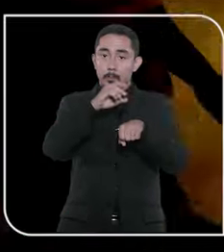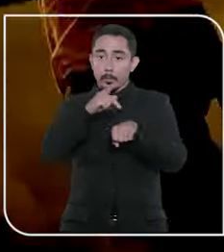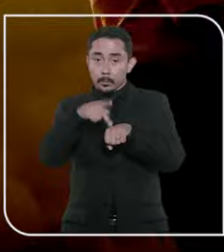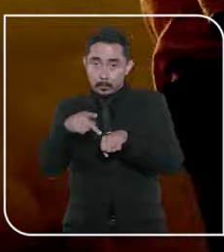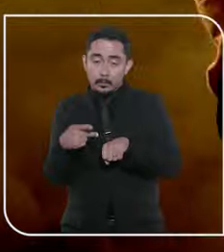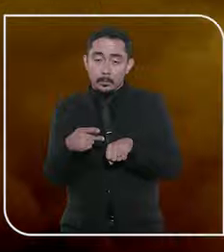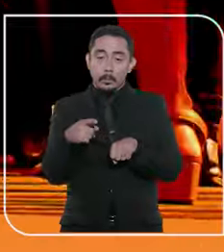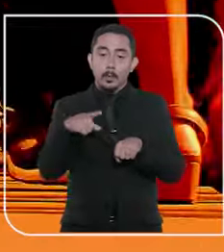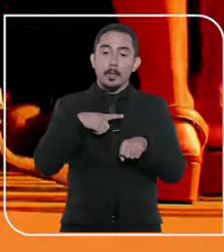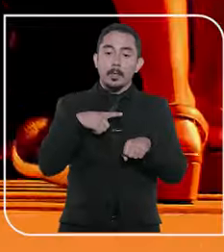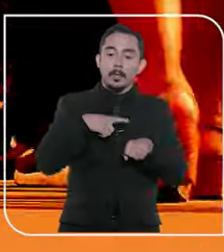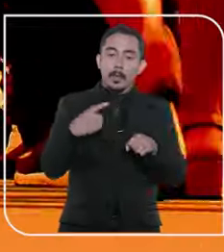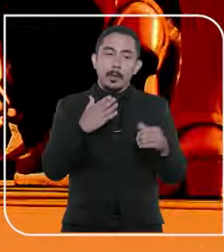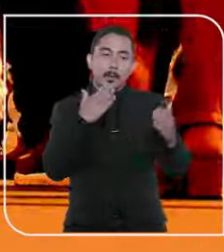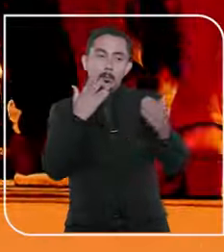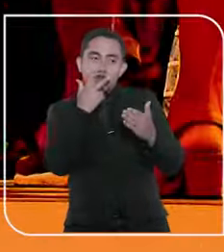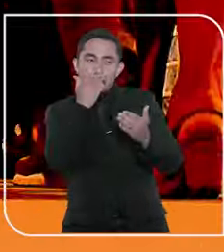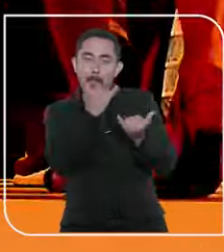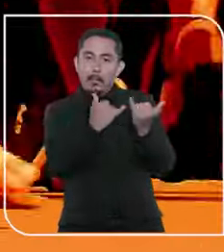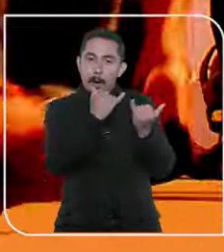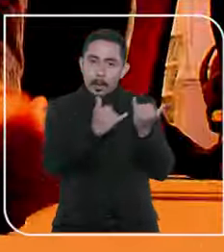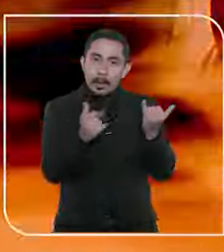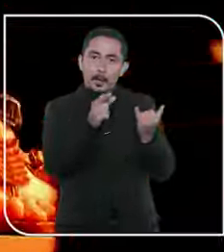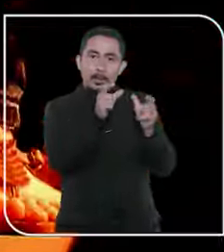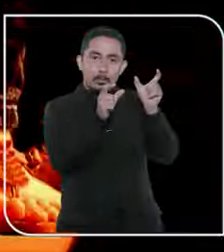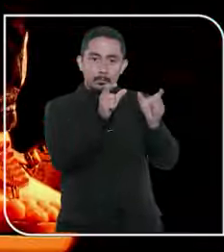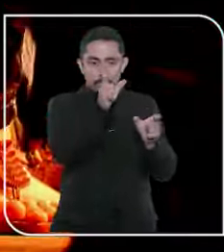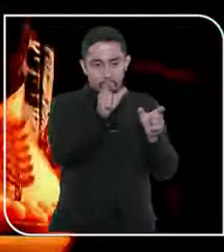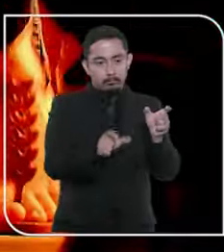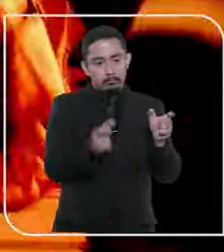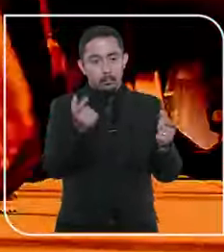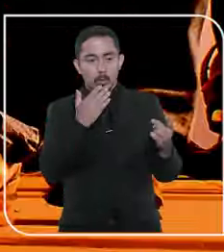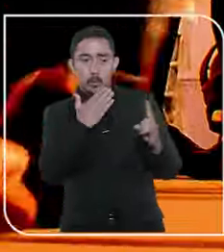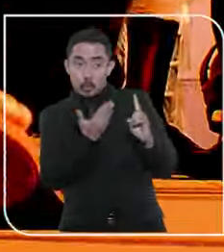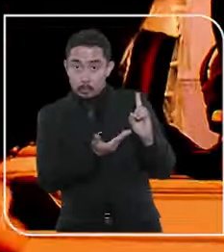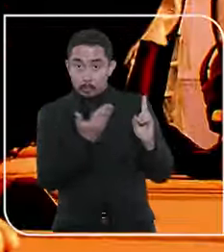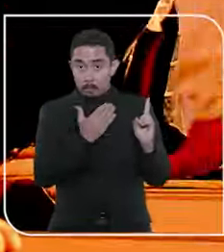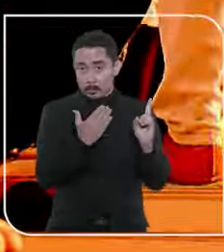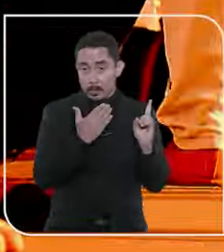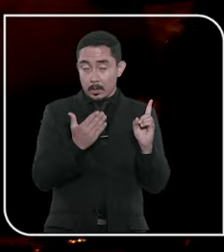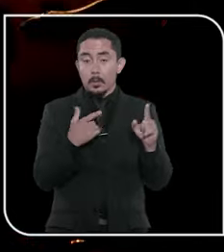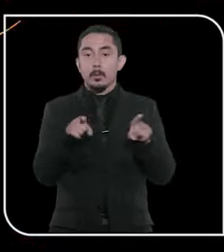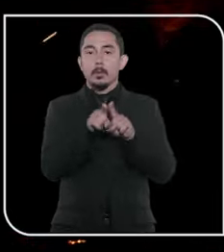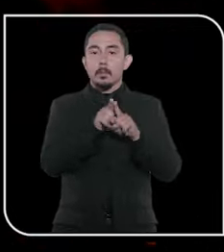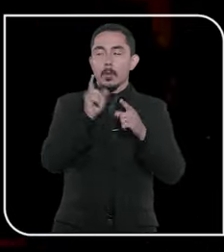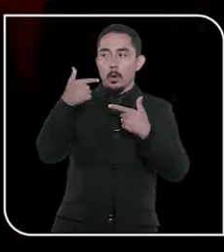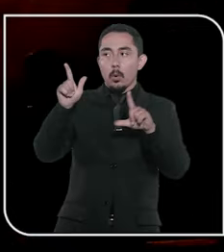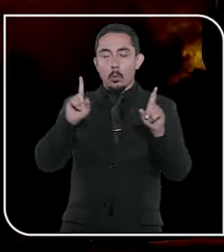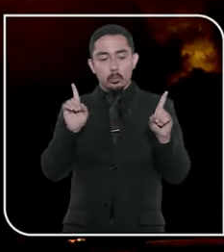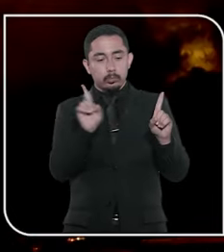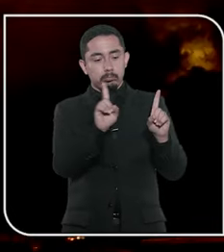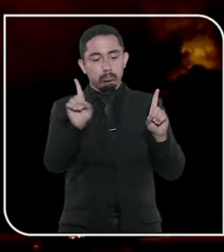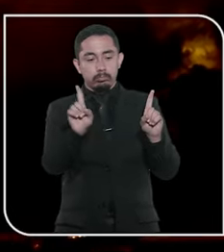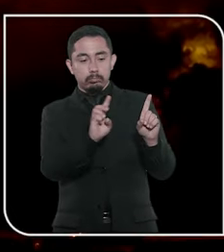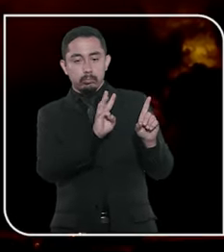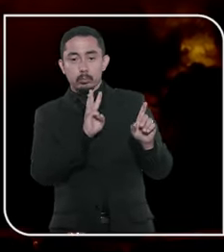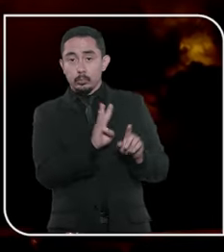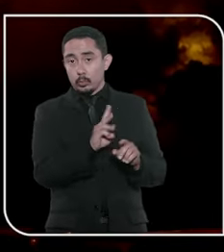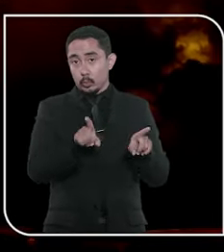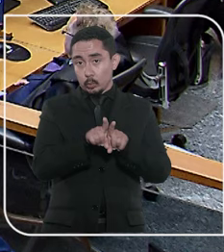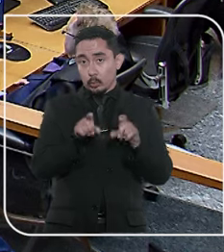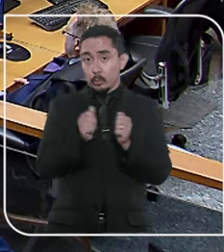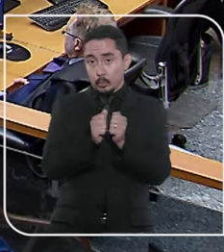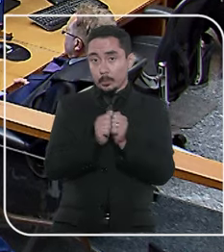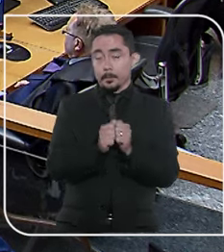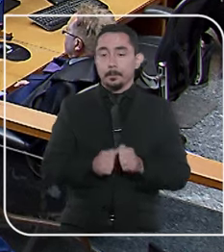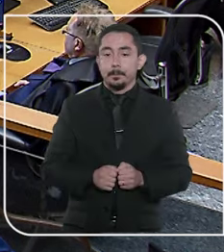Processo Penal, é necessário garantir que haja alguma semelhança física entre o suspeito e os demais indivíduos colocados ao lado.